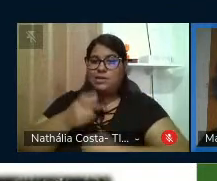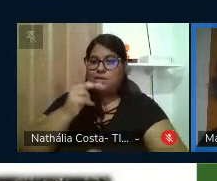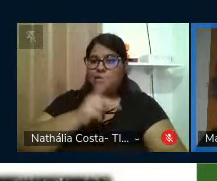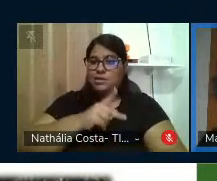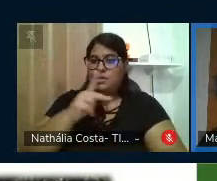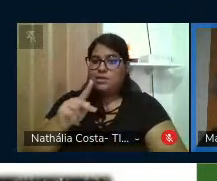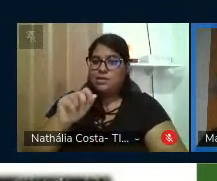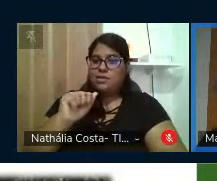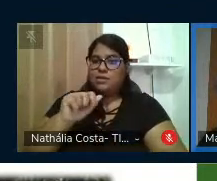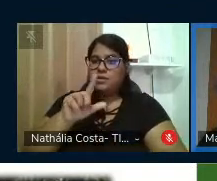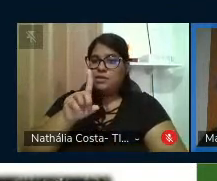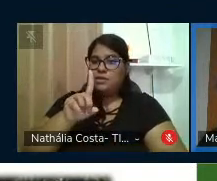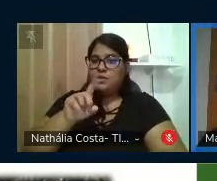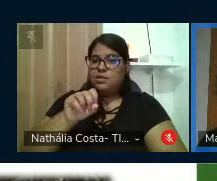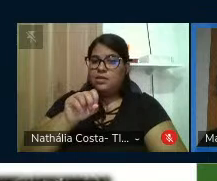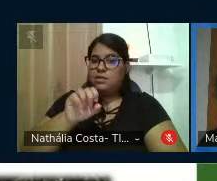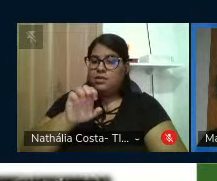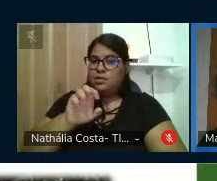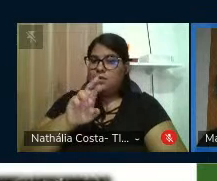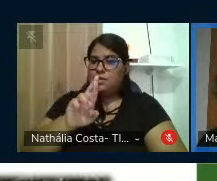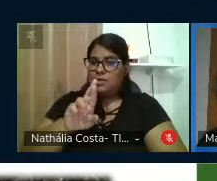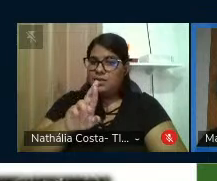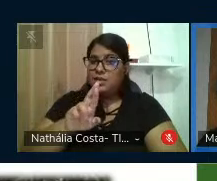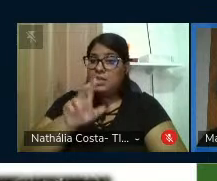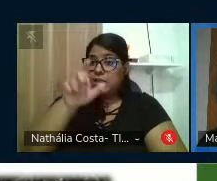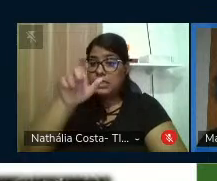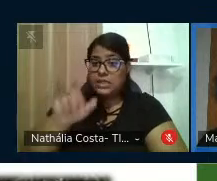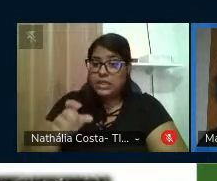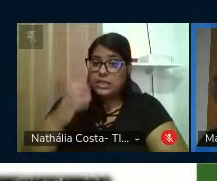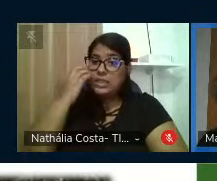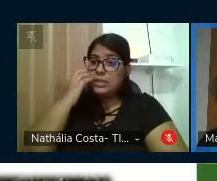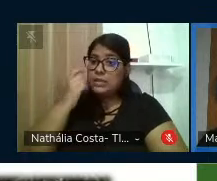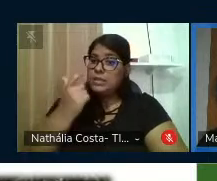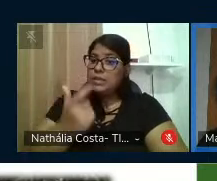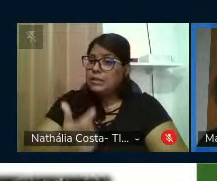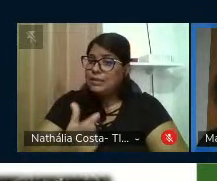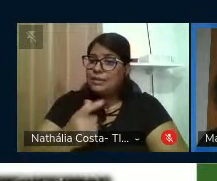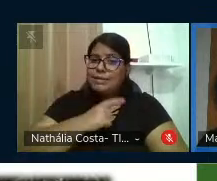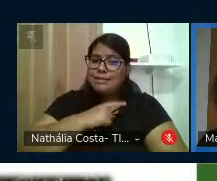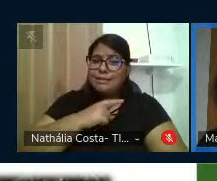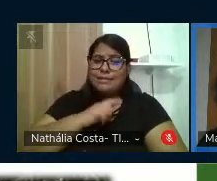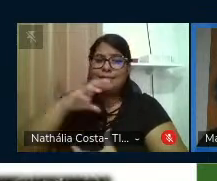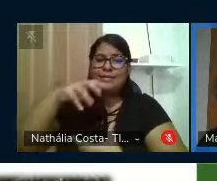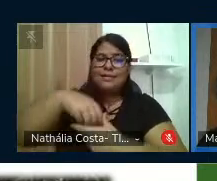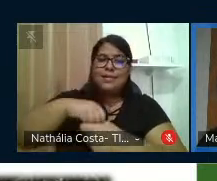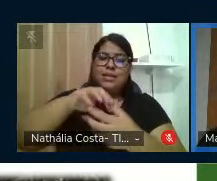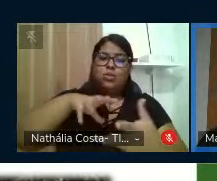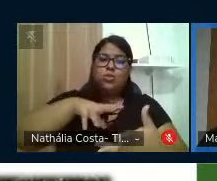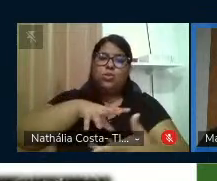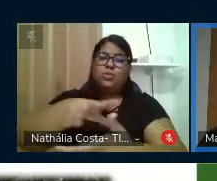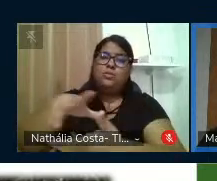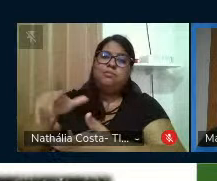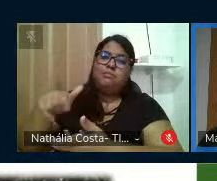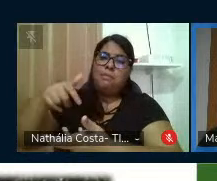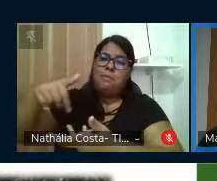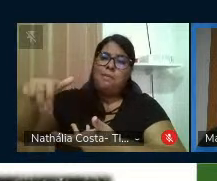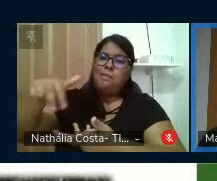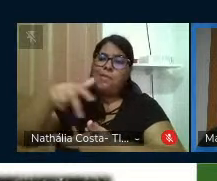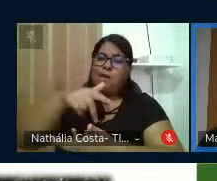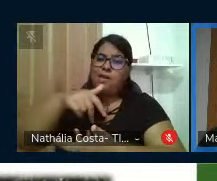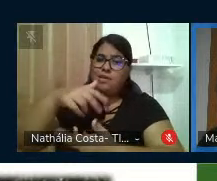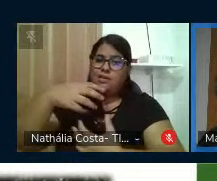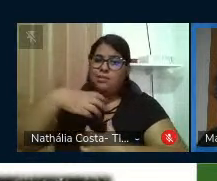Alder, Paulo Freire vagueia no universo, atiçando